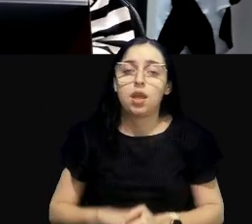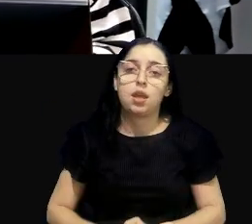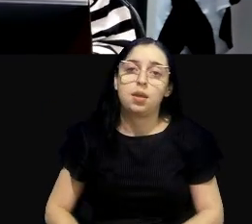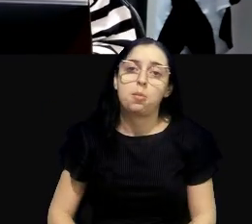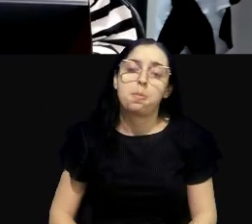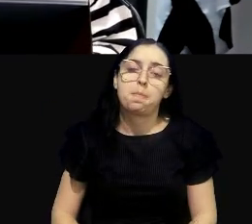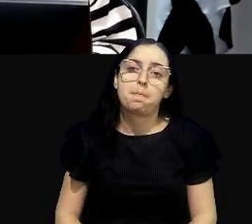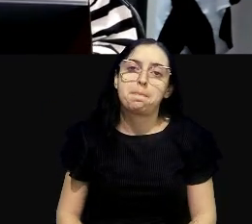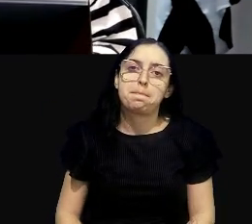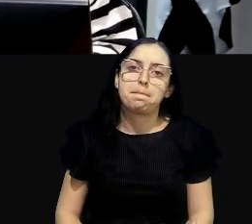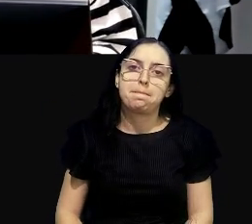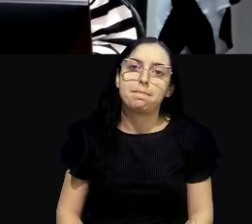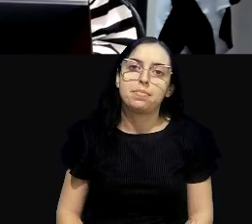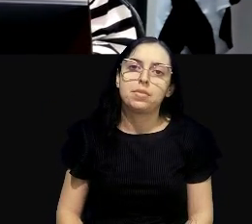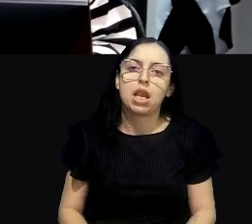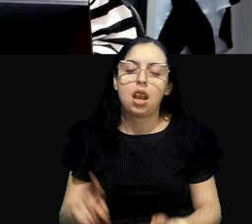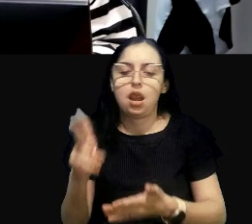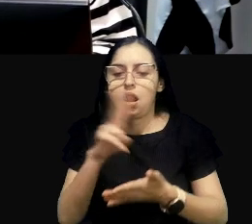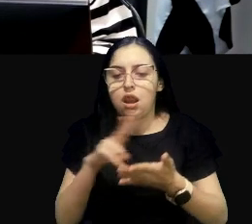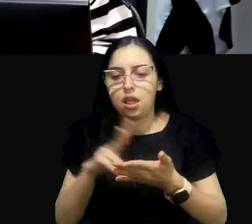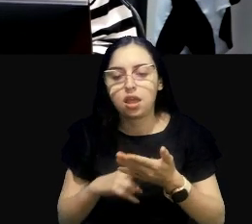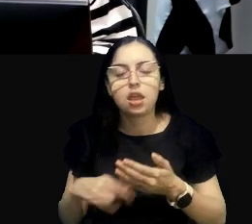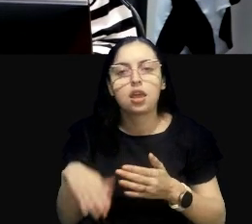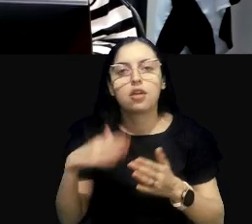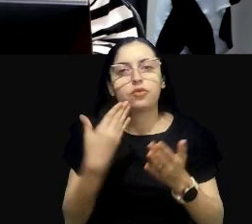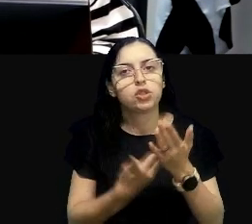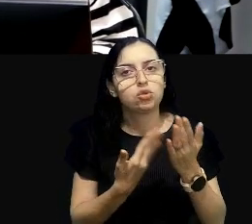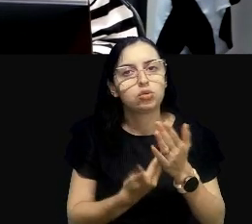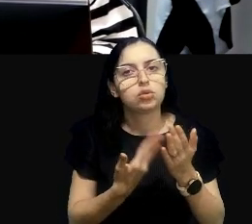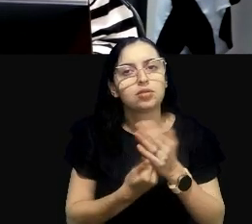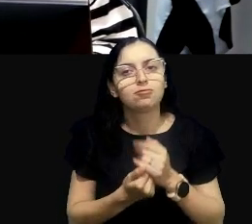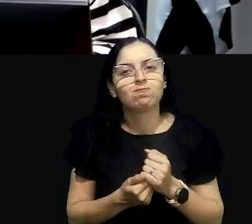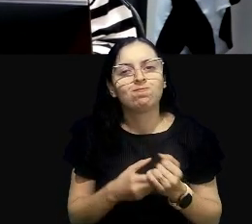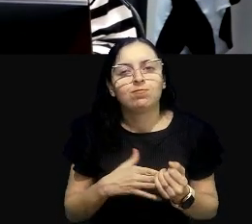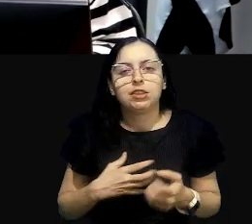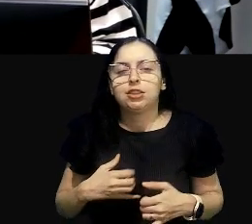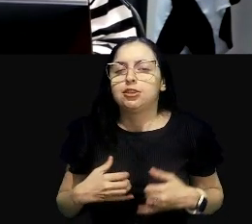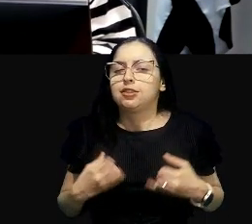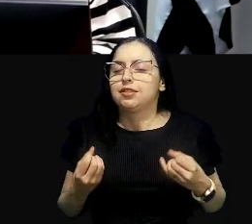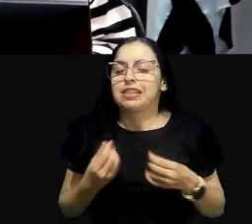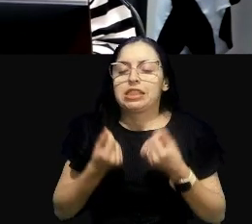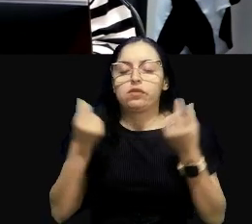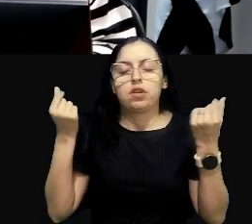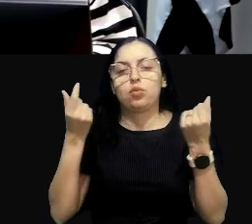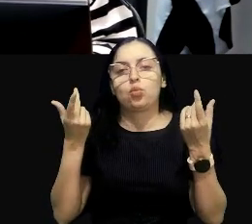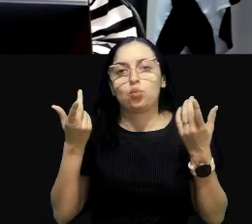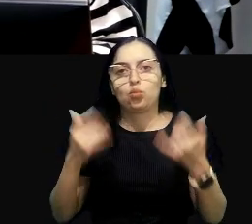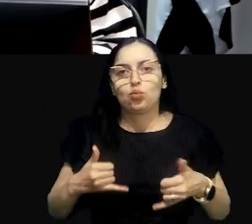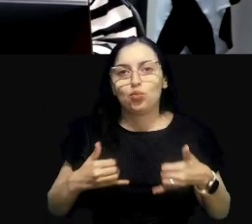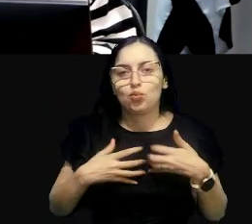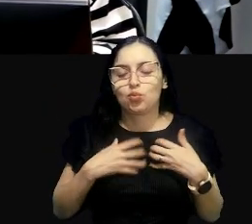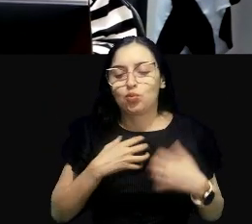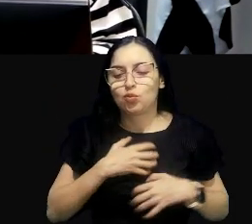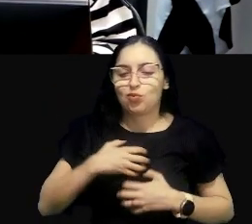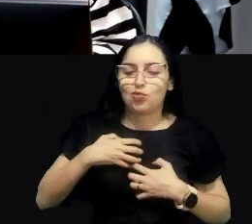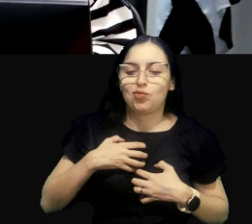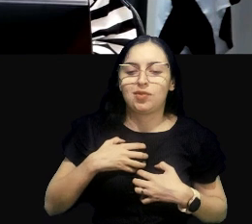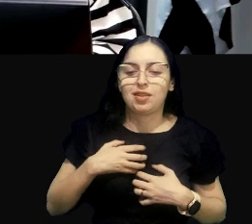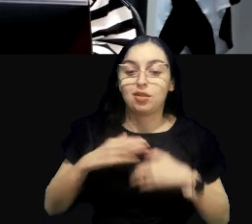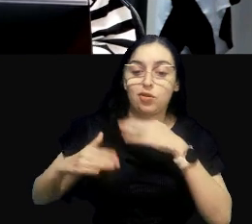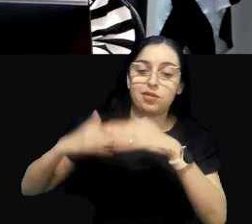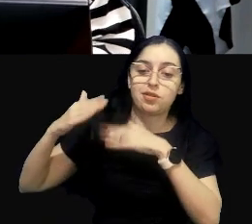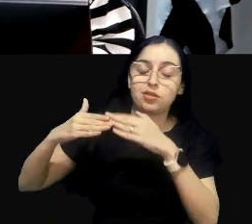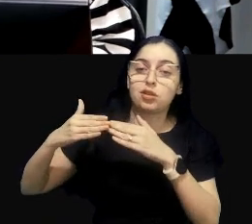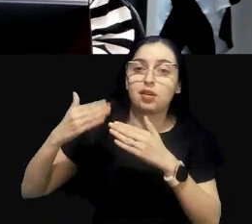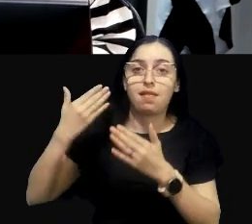tinha em livros, em estudos, foi muito gratificante. E aí a gente percebe que a nossa trajetória não